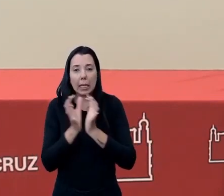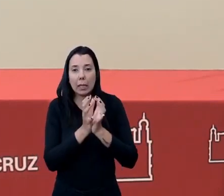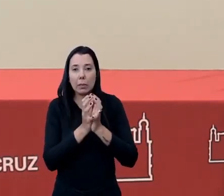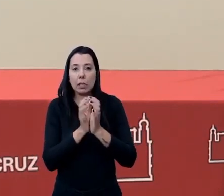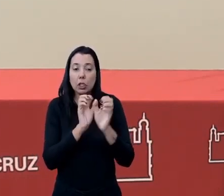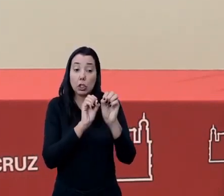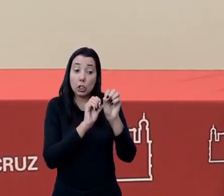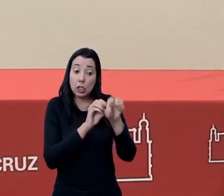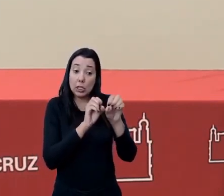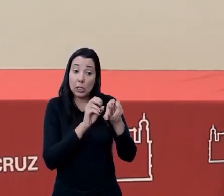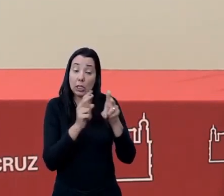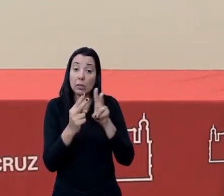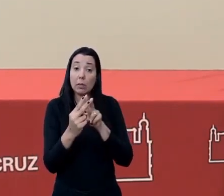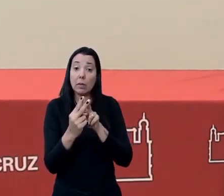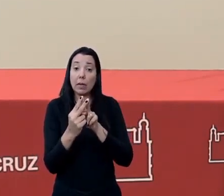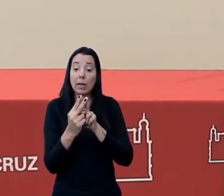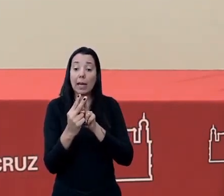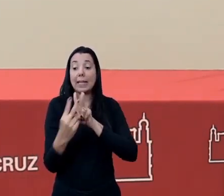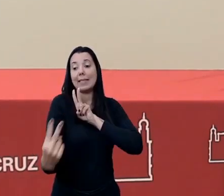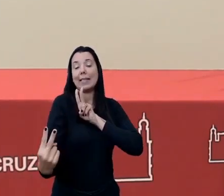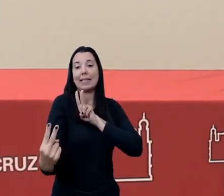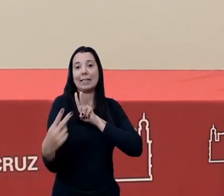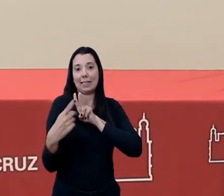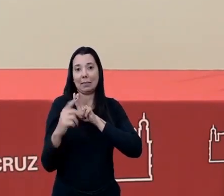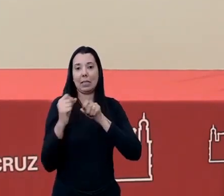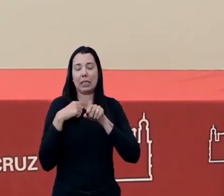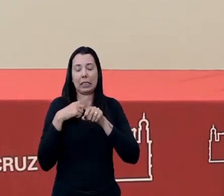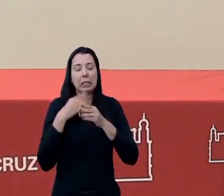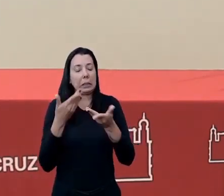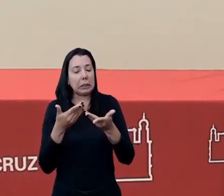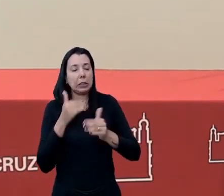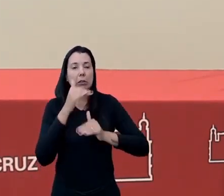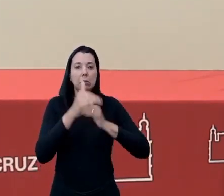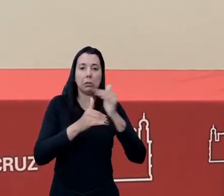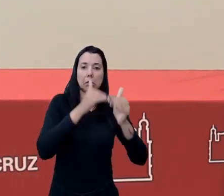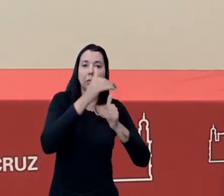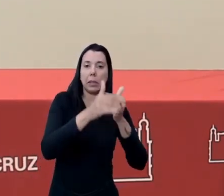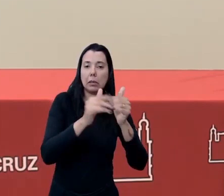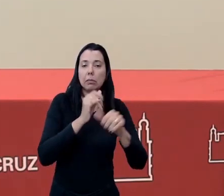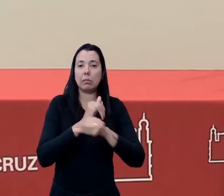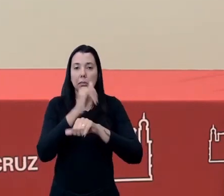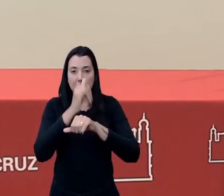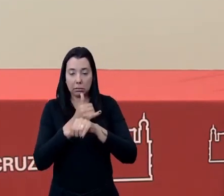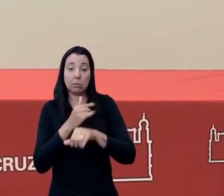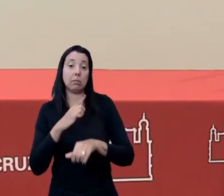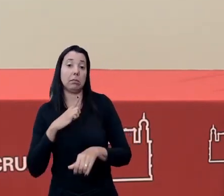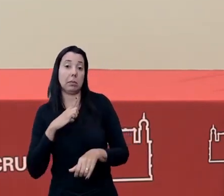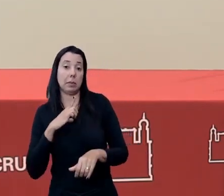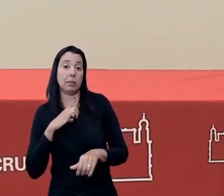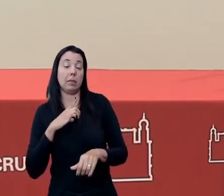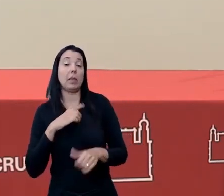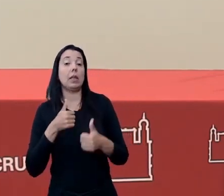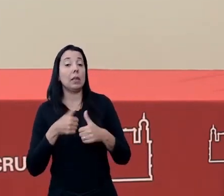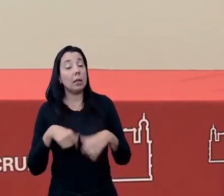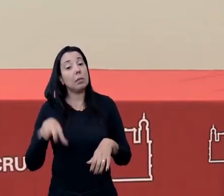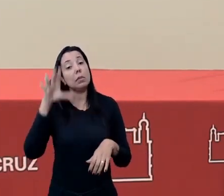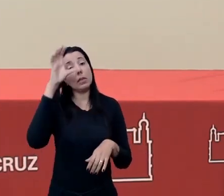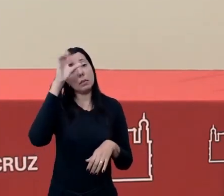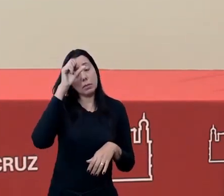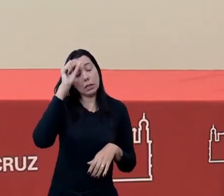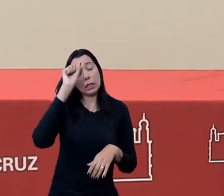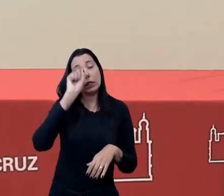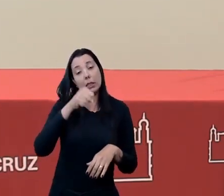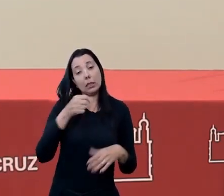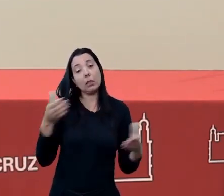Educação à Distância, que tem sido também incansável no desenvolvimento dessas estratégias. Então, estamos aprendendo, a